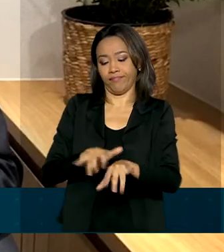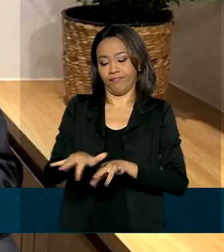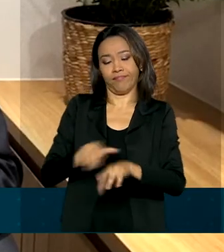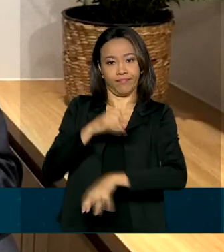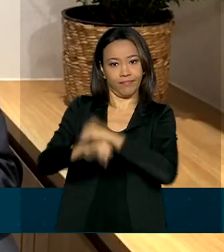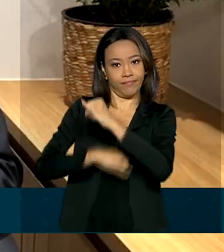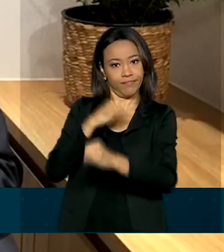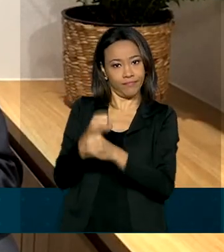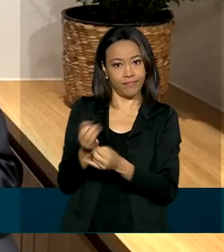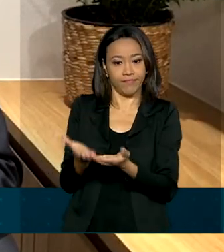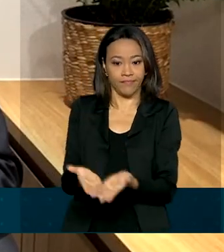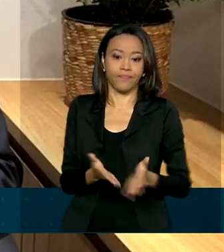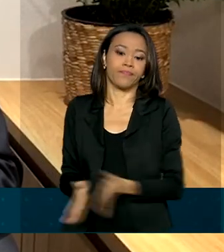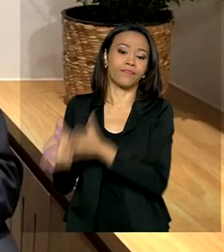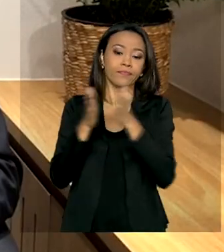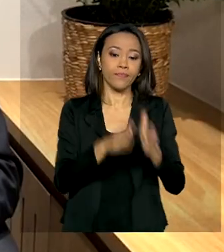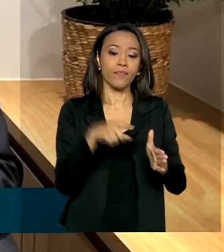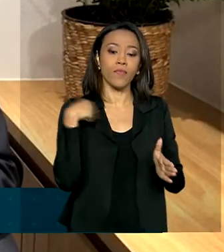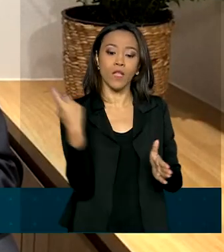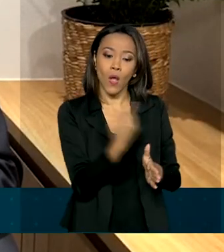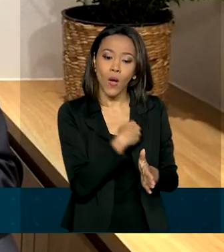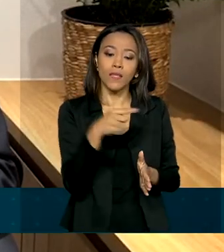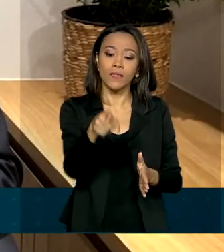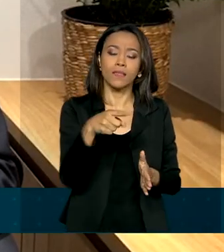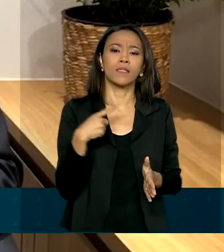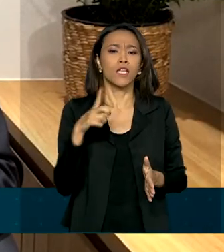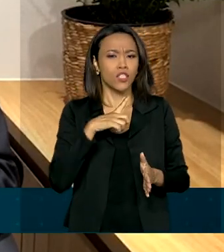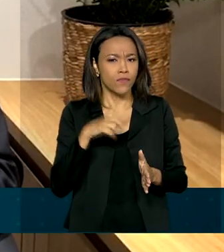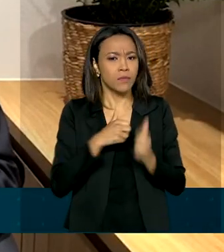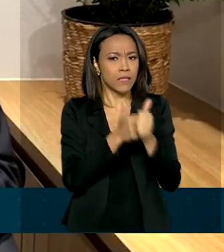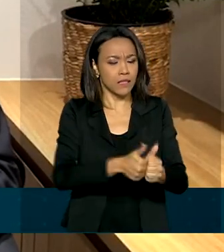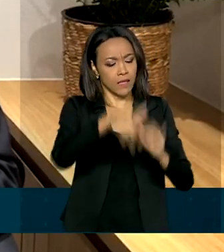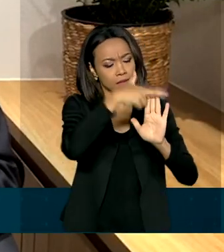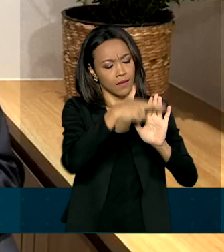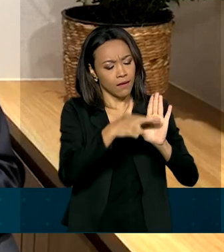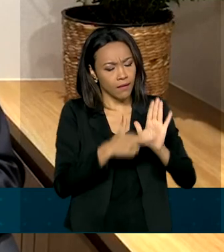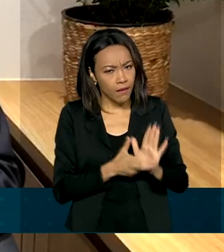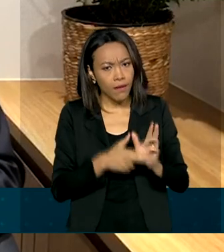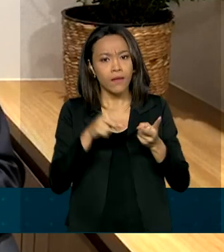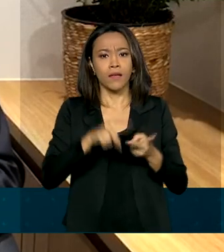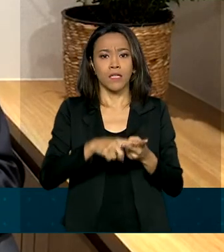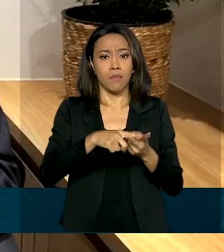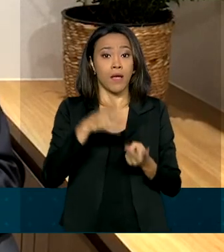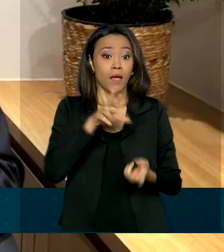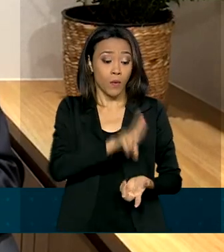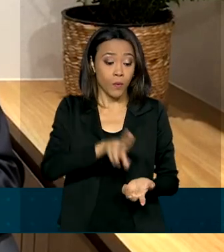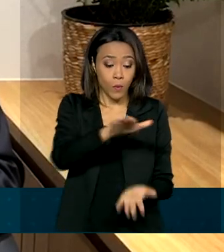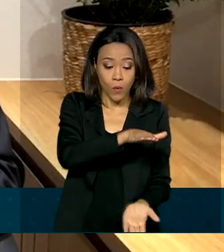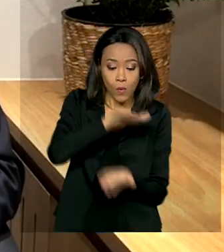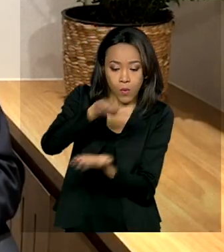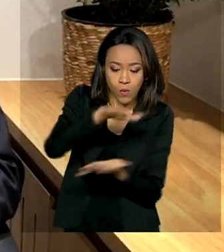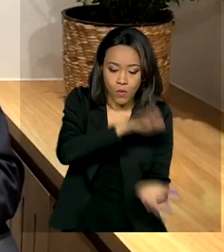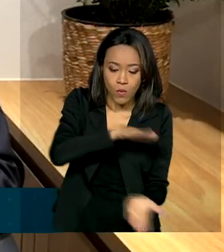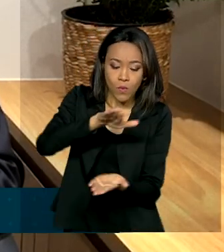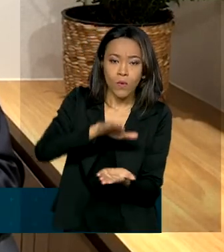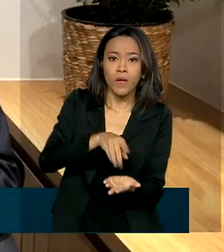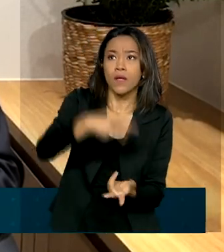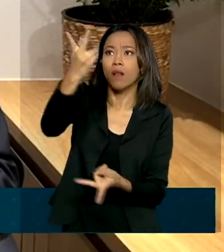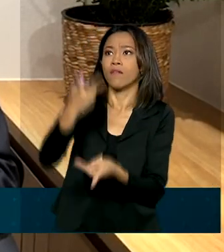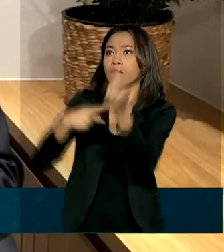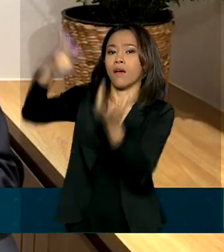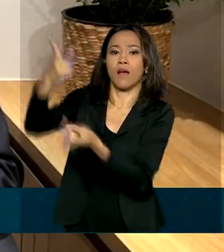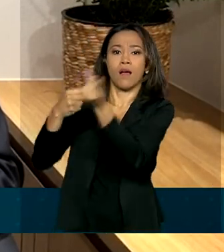preventivas para garantir a produção, o manuseio e a distribuição das provas com segurança. As equipes